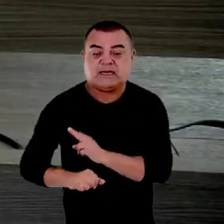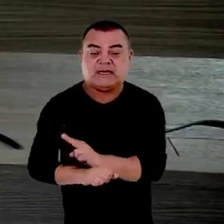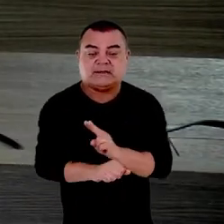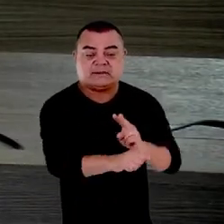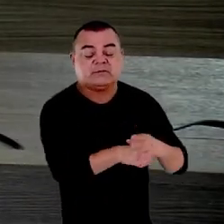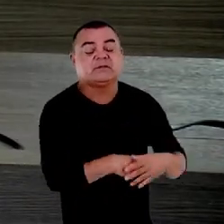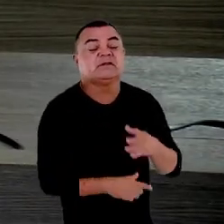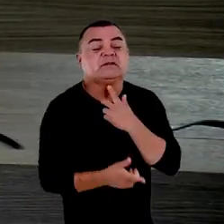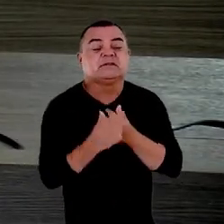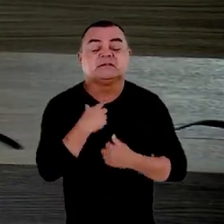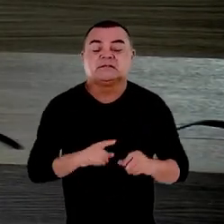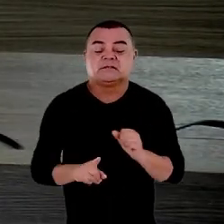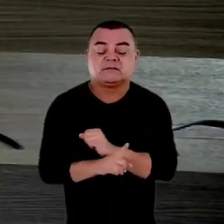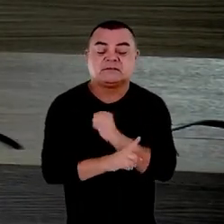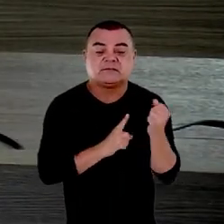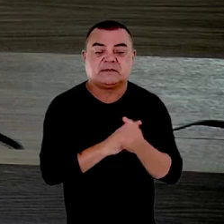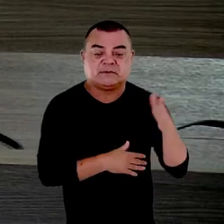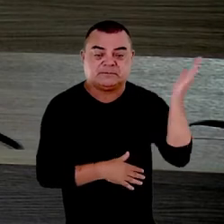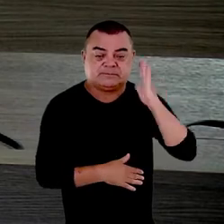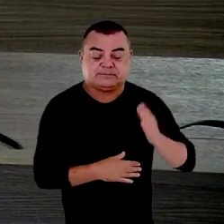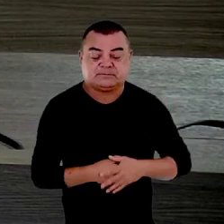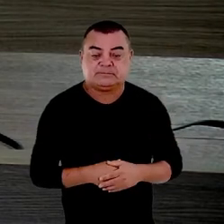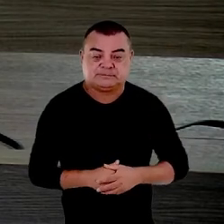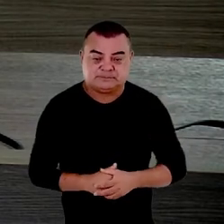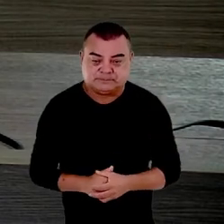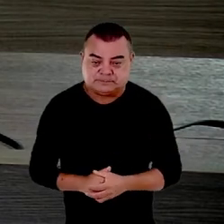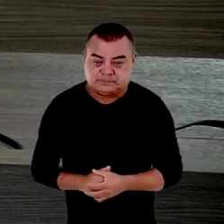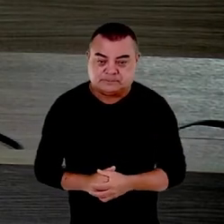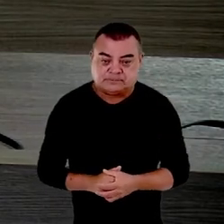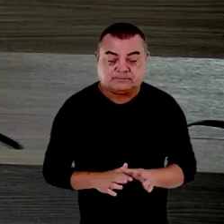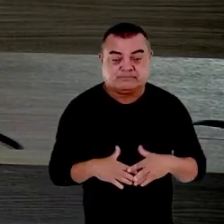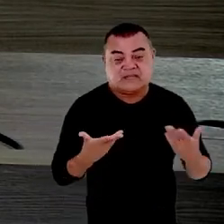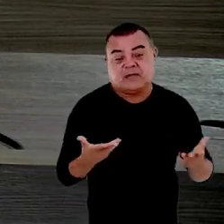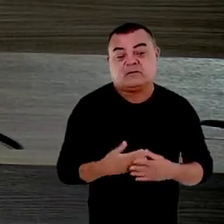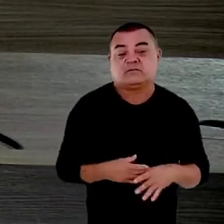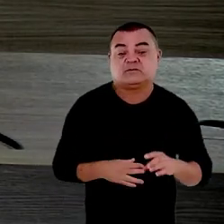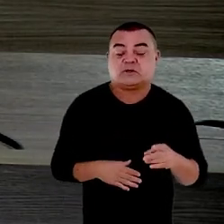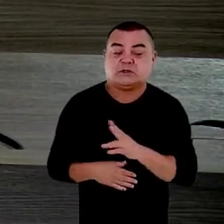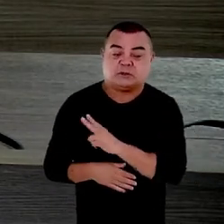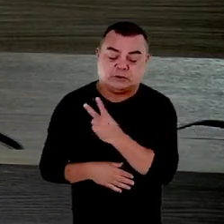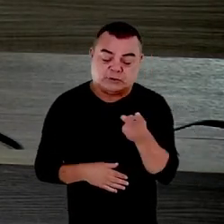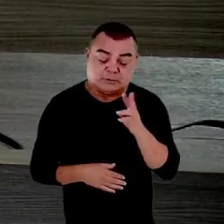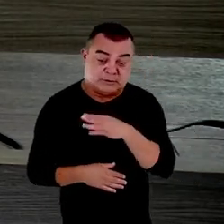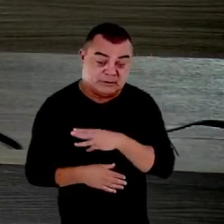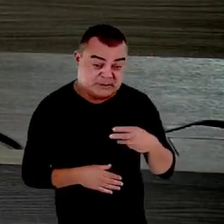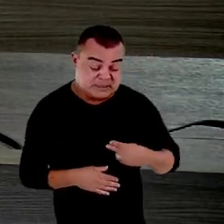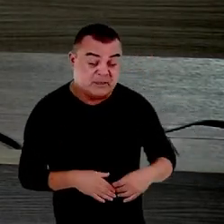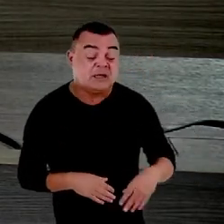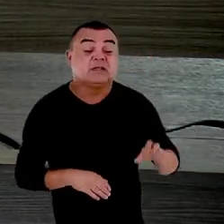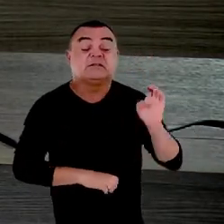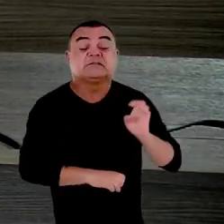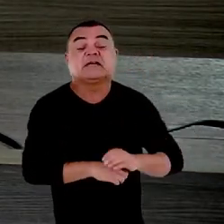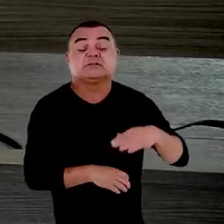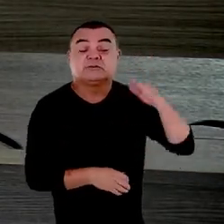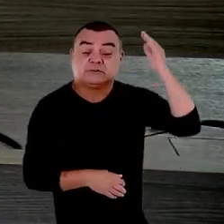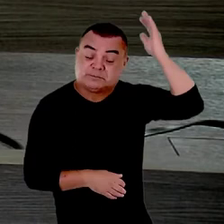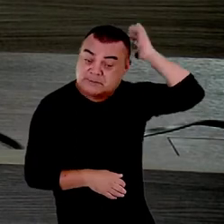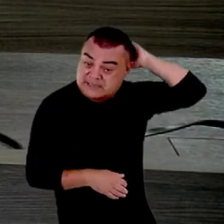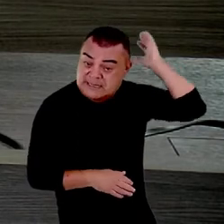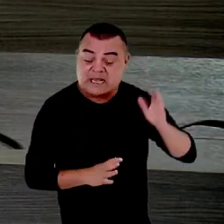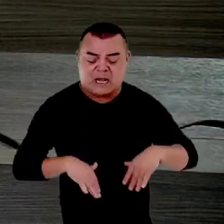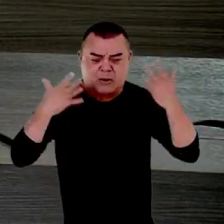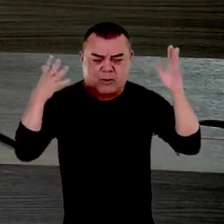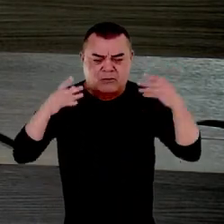anseios da sociedade brasileira como um todo então eu só posso em nome do Ministério Público do Estado do Pará louvar a iniciativa de vossa